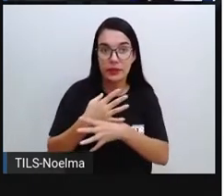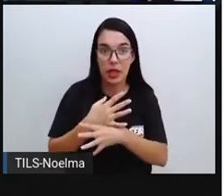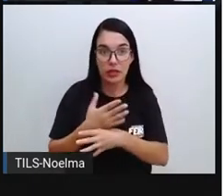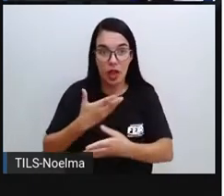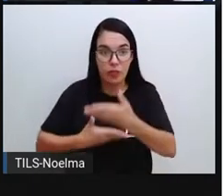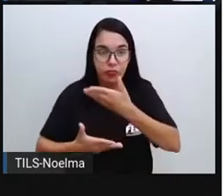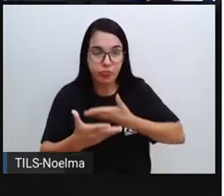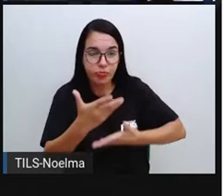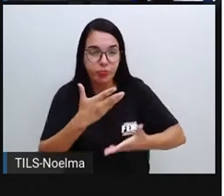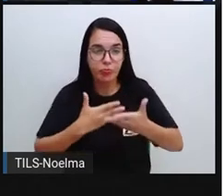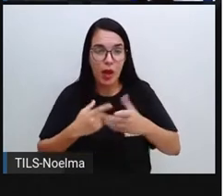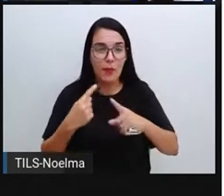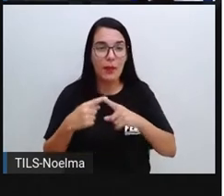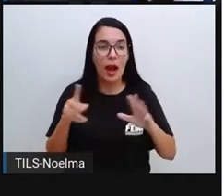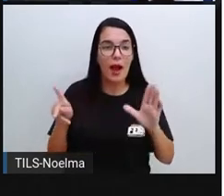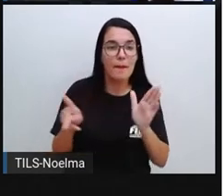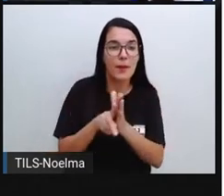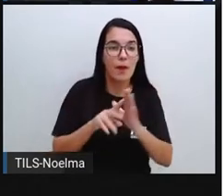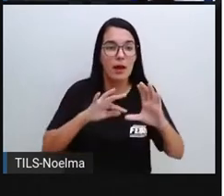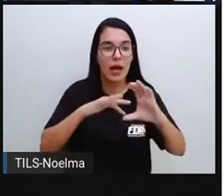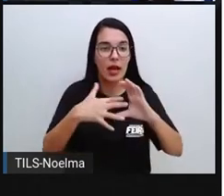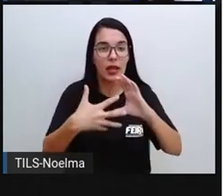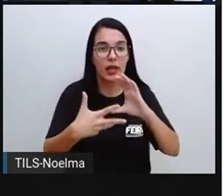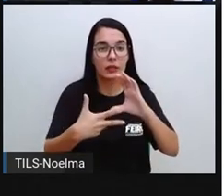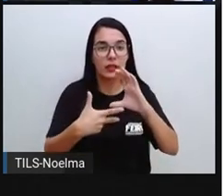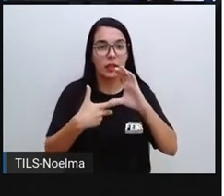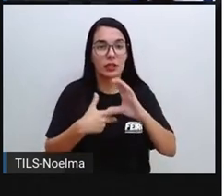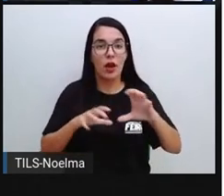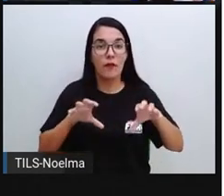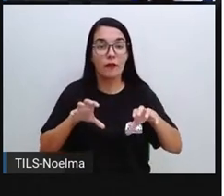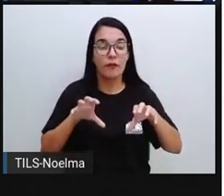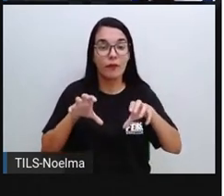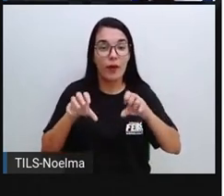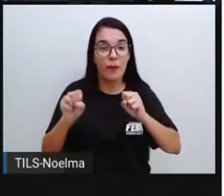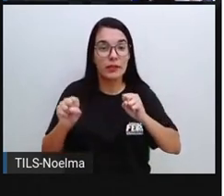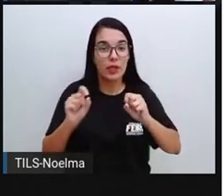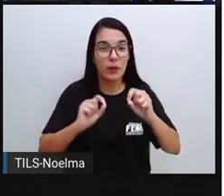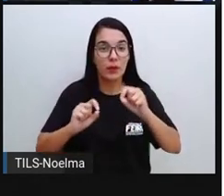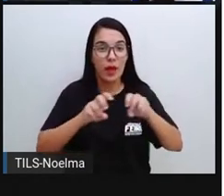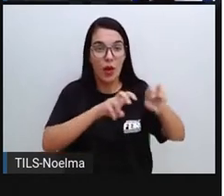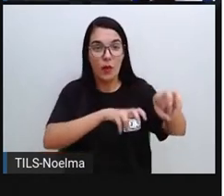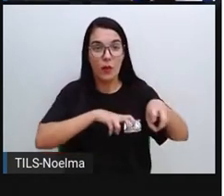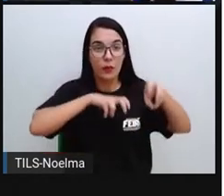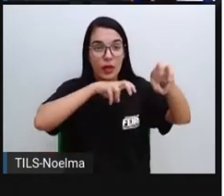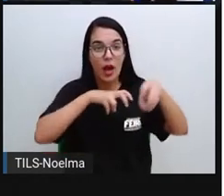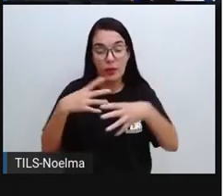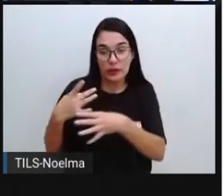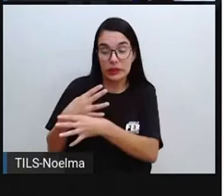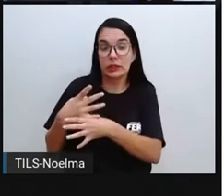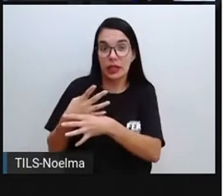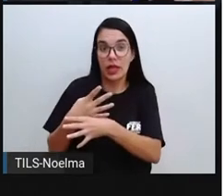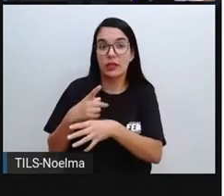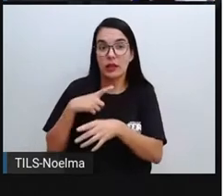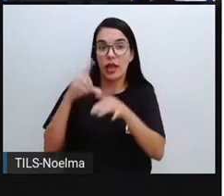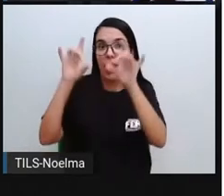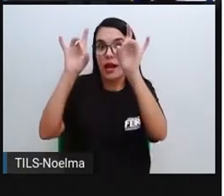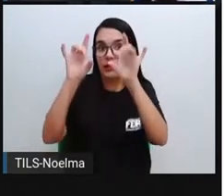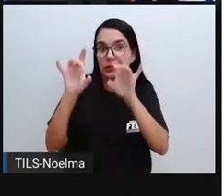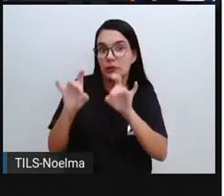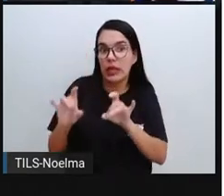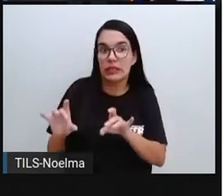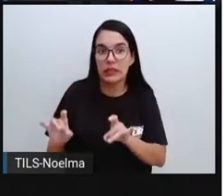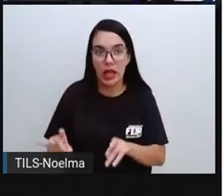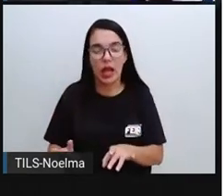caracterização da formação rural e urbana, suas especificidades, o que torna a cidade, a zona